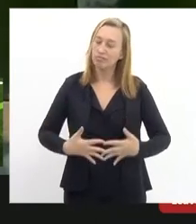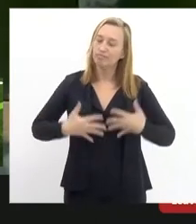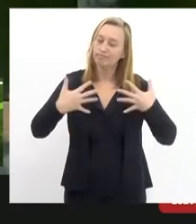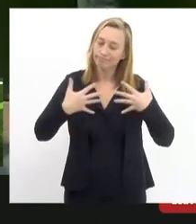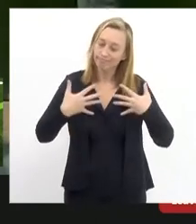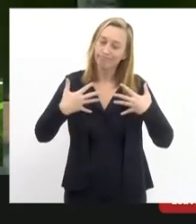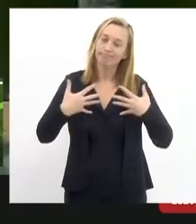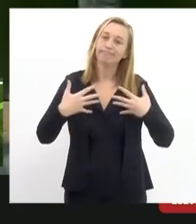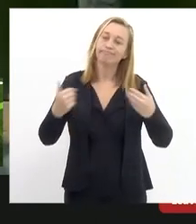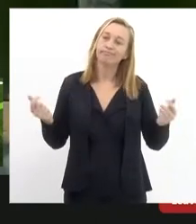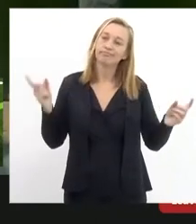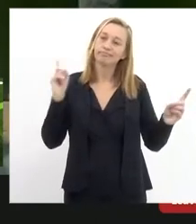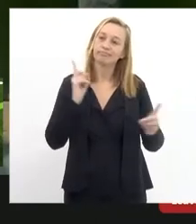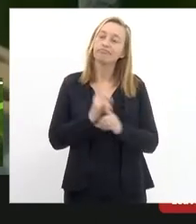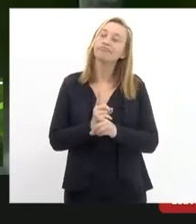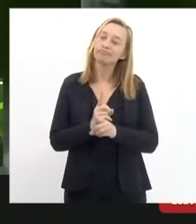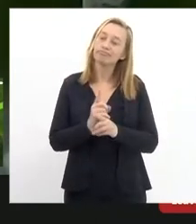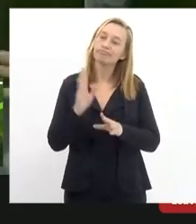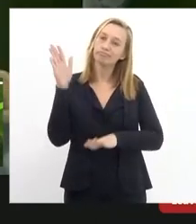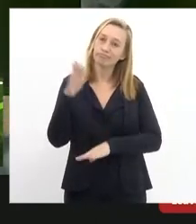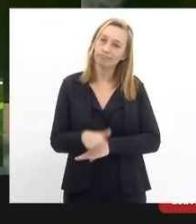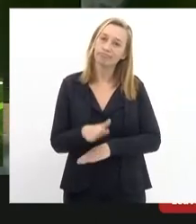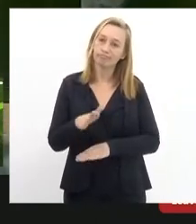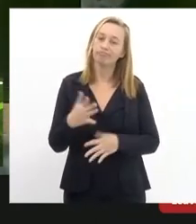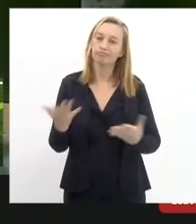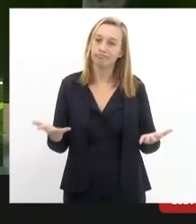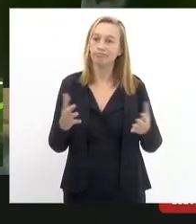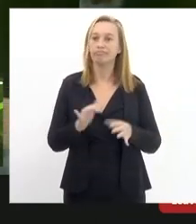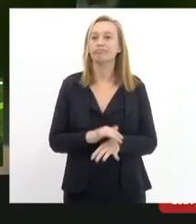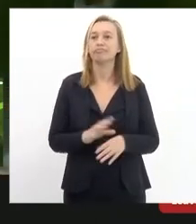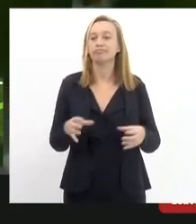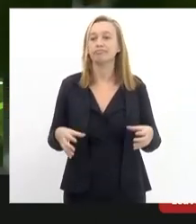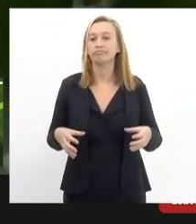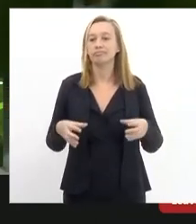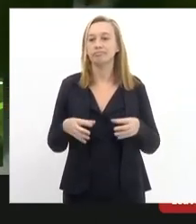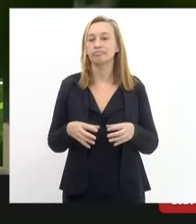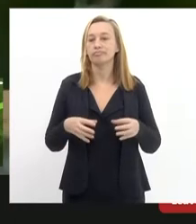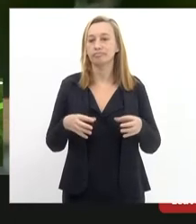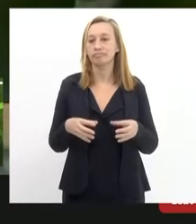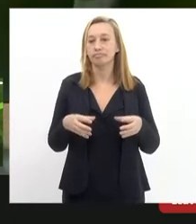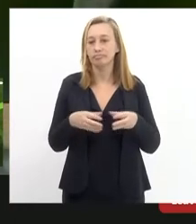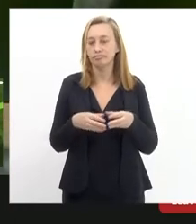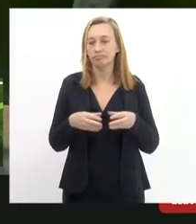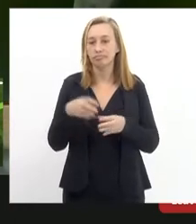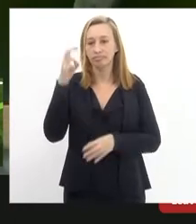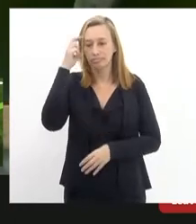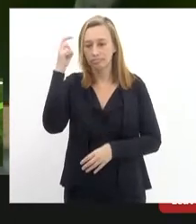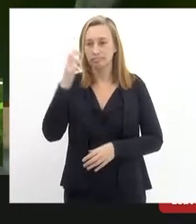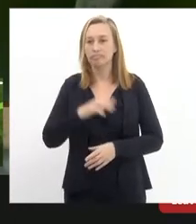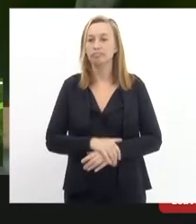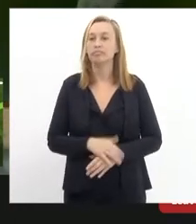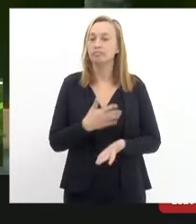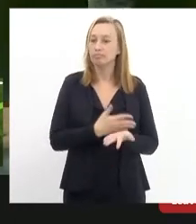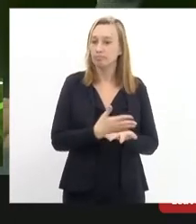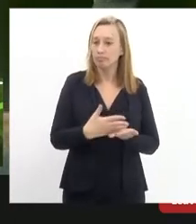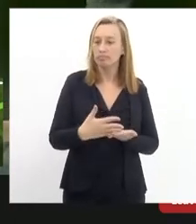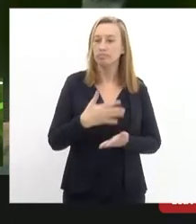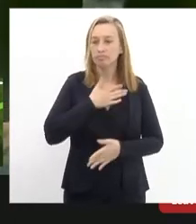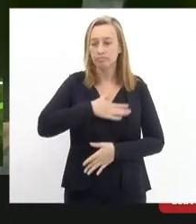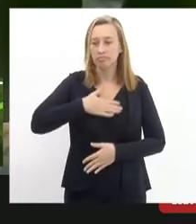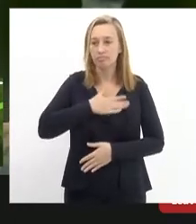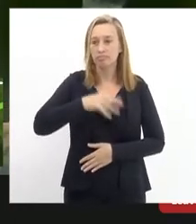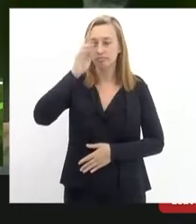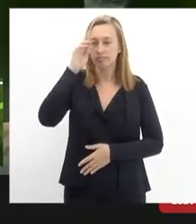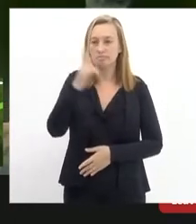nessa tarde compondo essa ilustrimeza nessa audiência pública eu gostaria inicialmente senhor